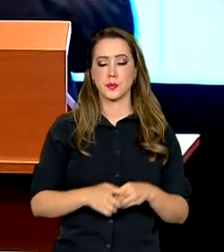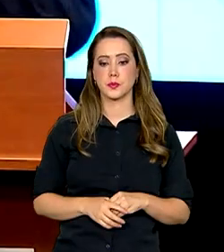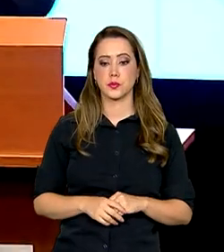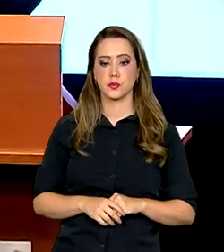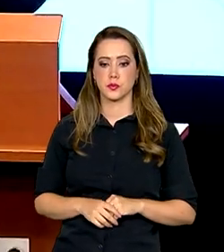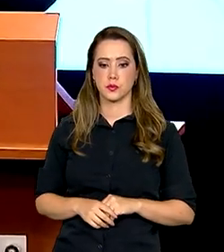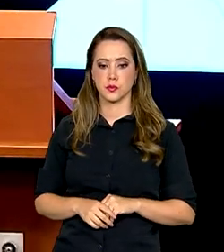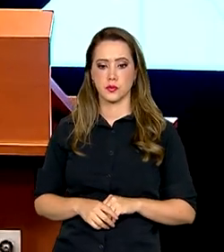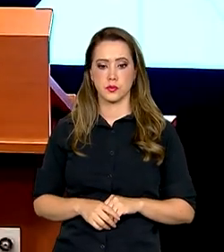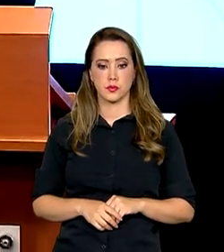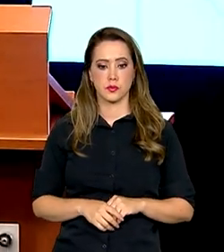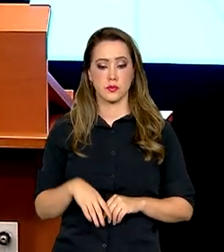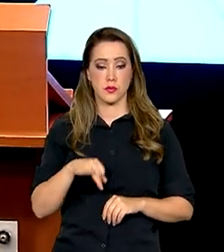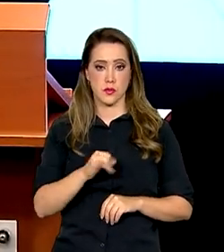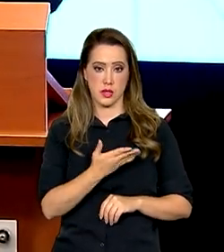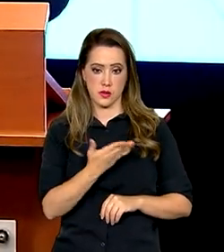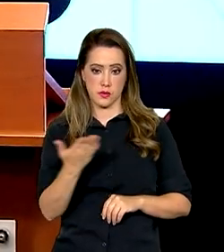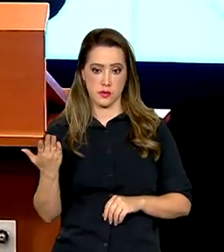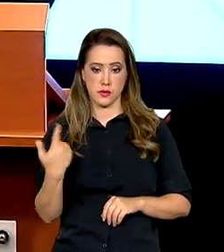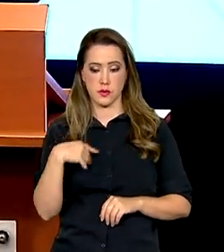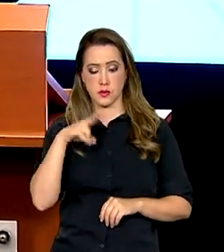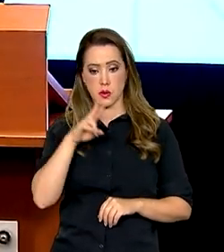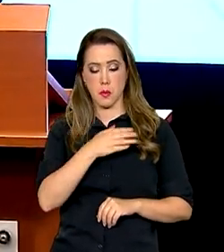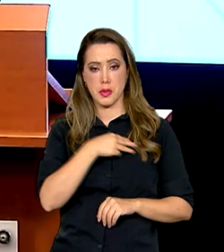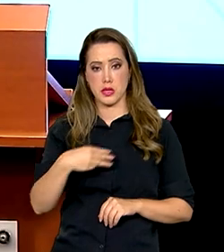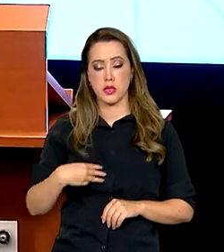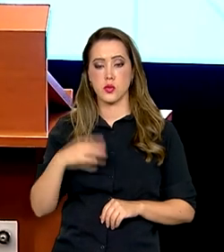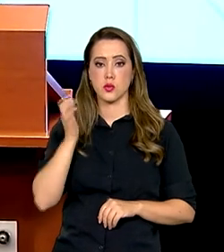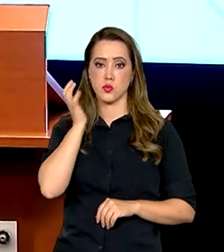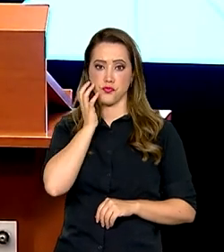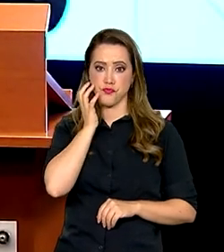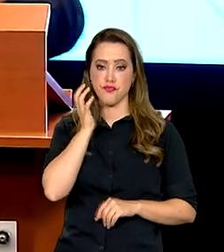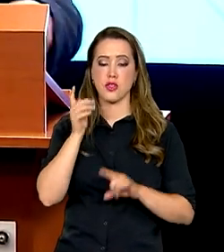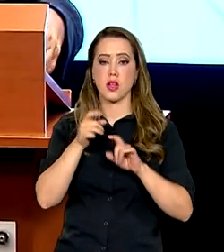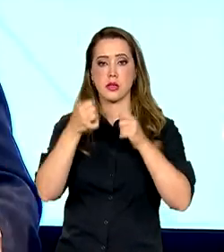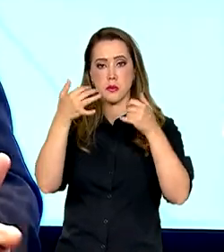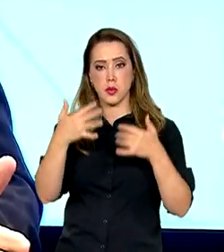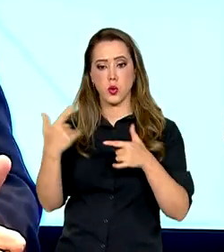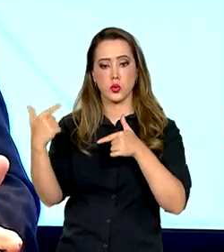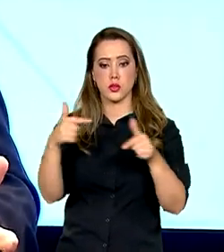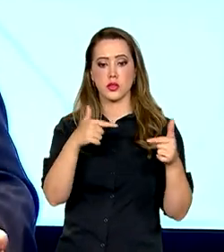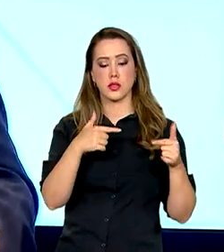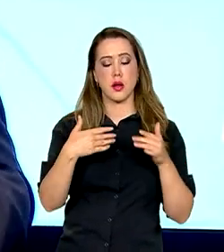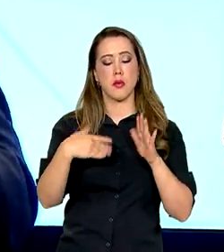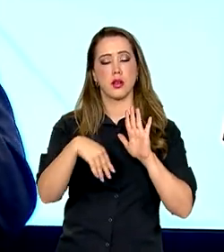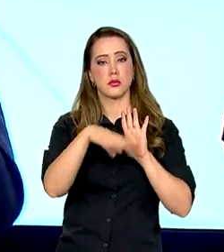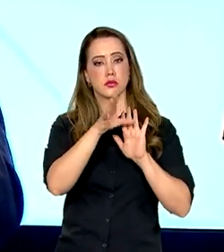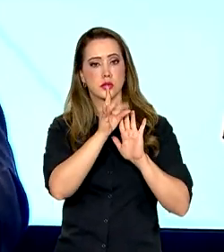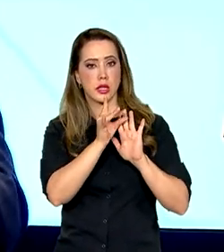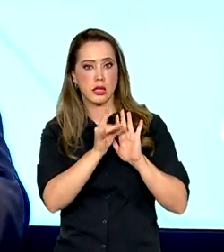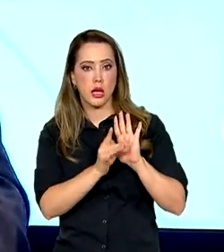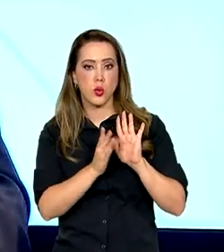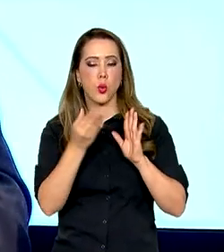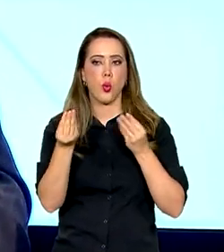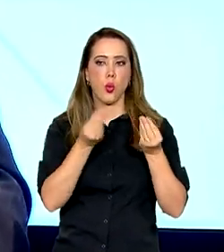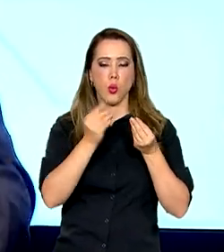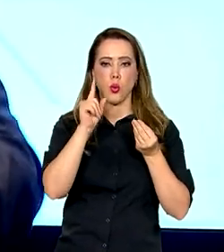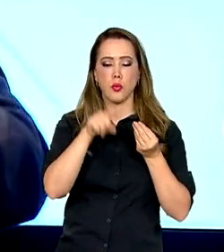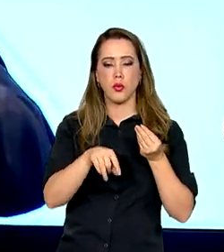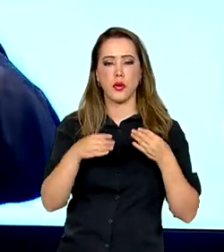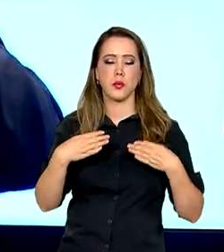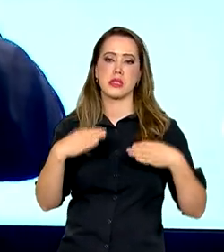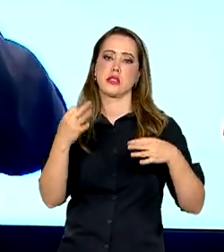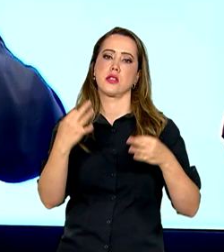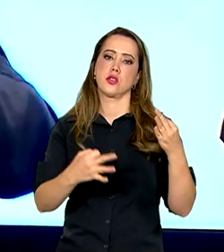O ministro Flávio Dino apresentou um pequeno balanço de ações e programas do Ministério da Justiça e Segurança